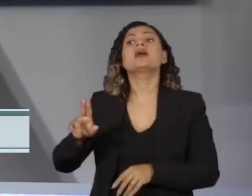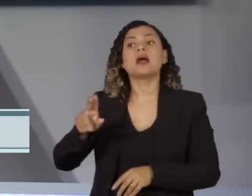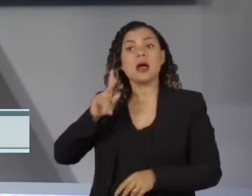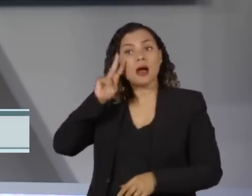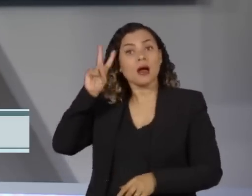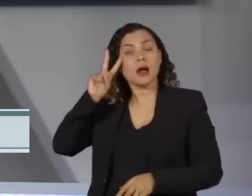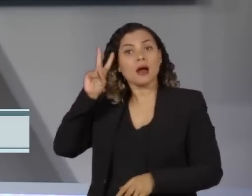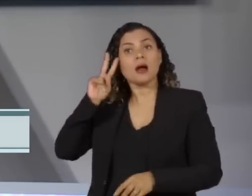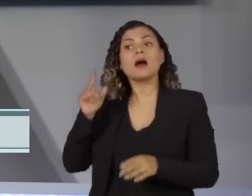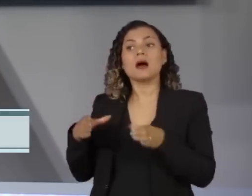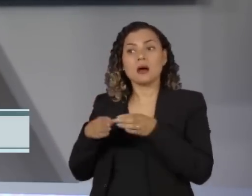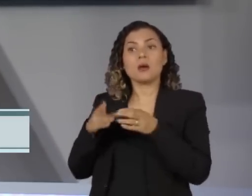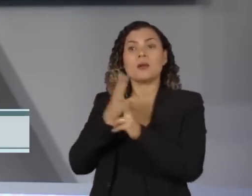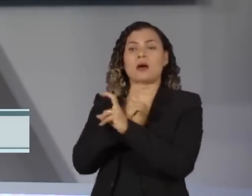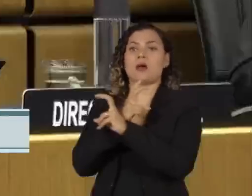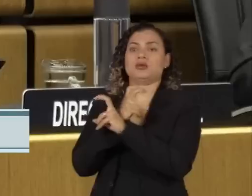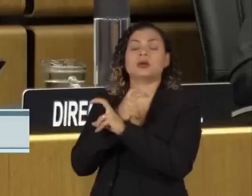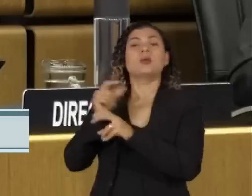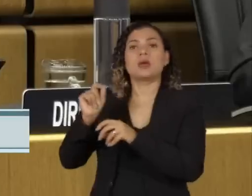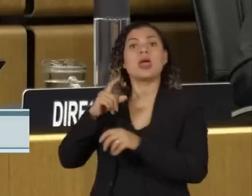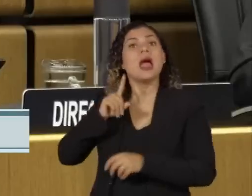risco de um acidente nuclear.